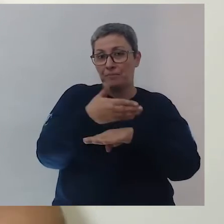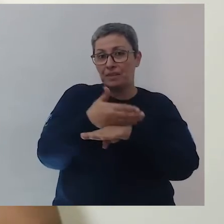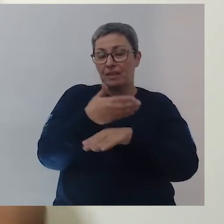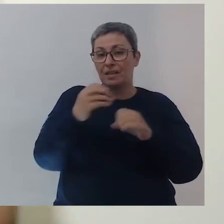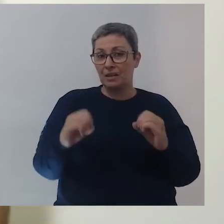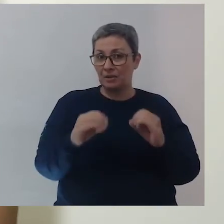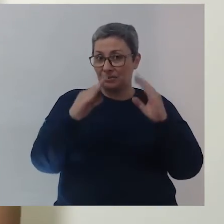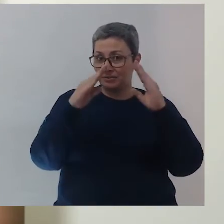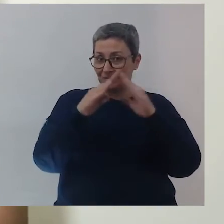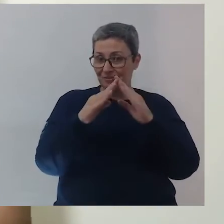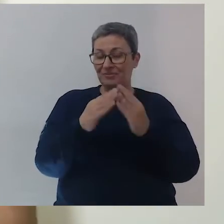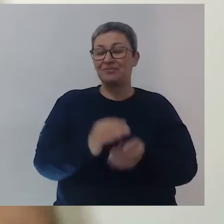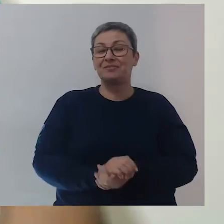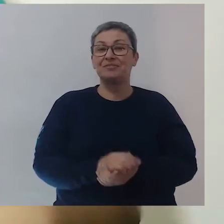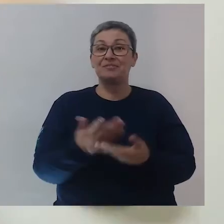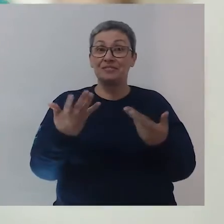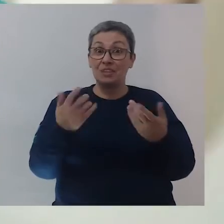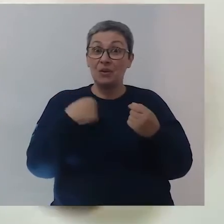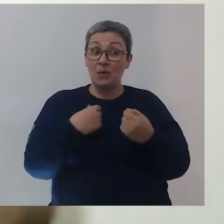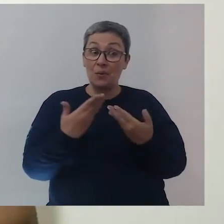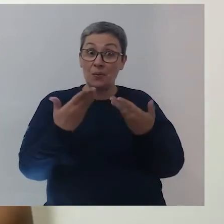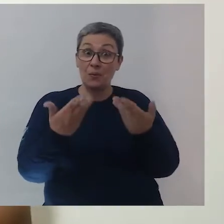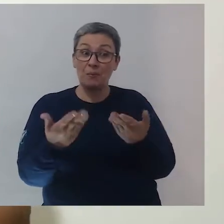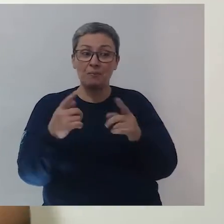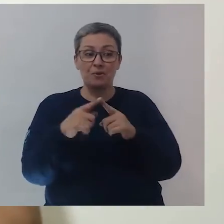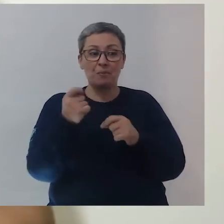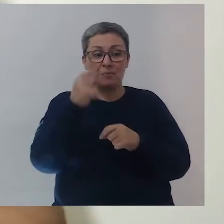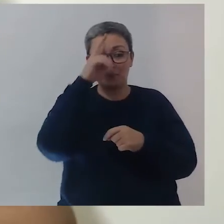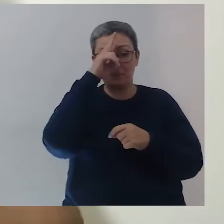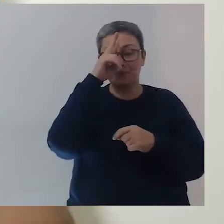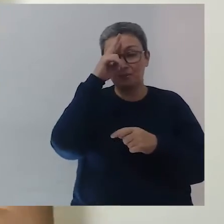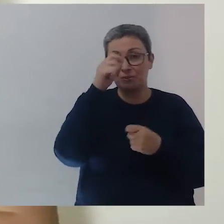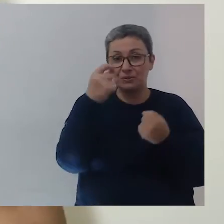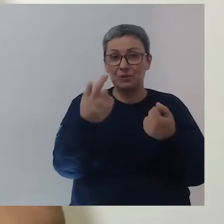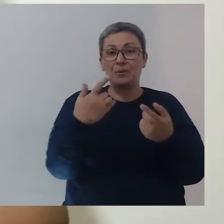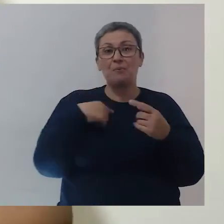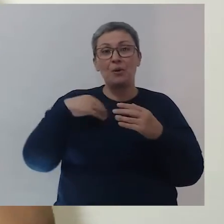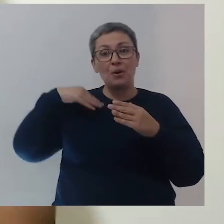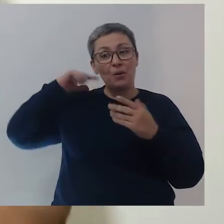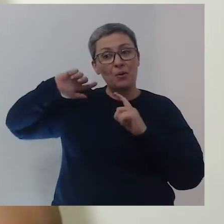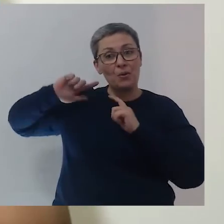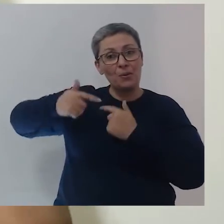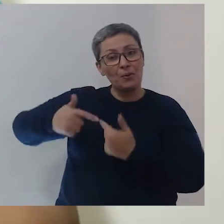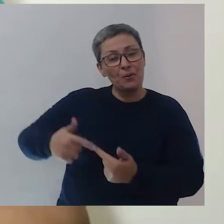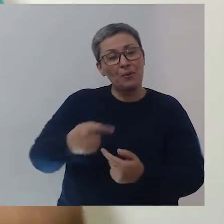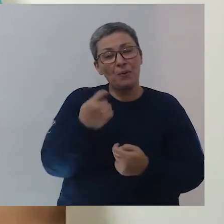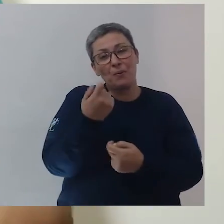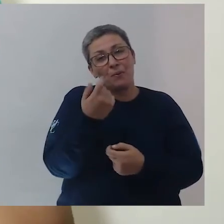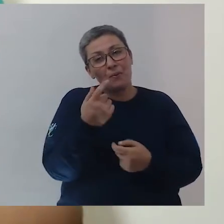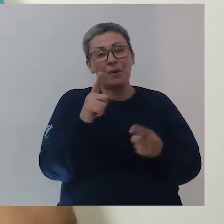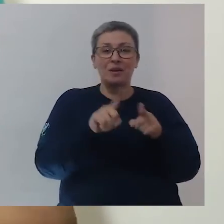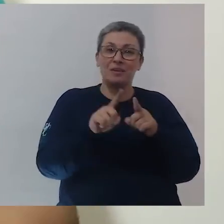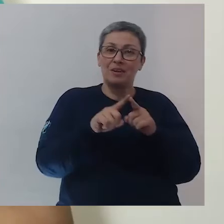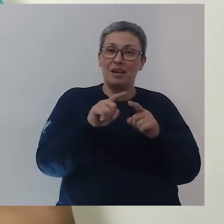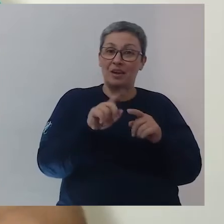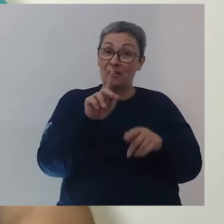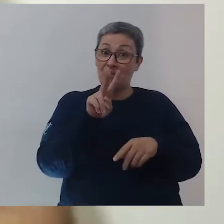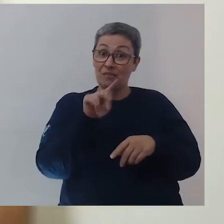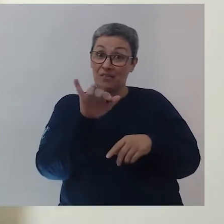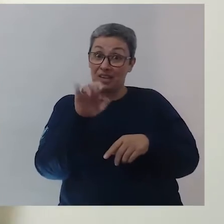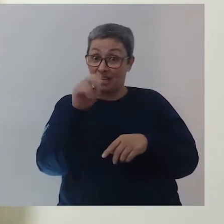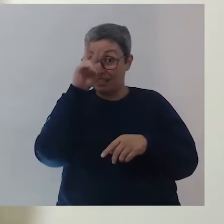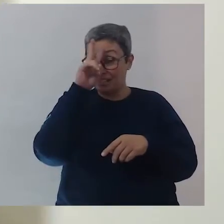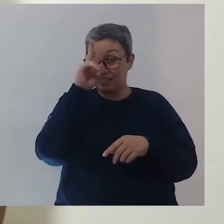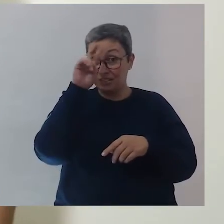do programa Saberes em Casa. E trazer para vocês um pouco da minha história, um pouco da minha trajetória, um pouco da minha biografia.